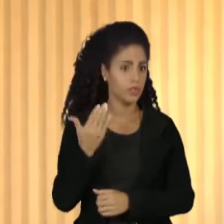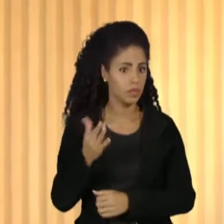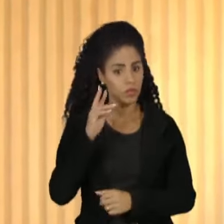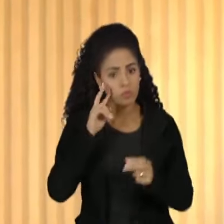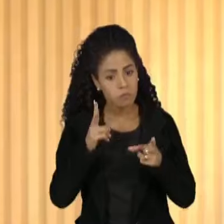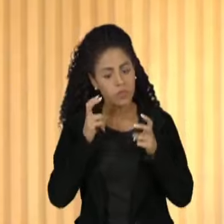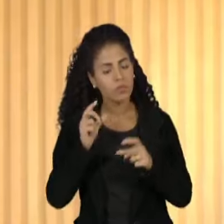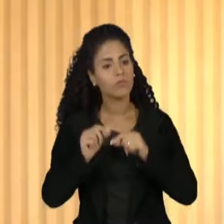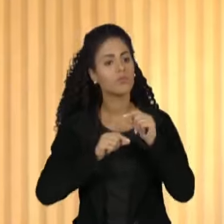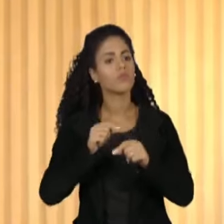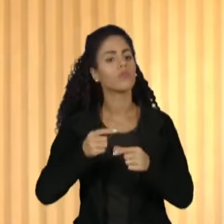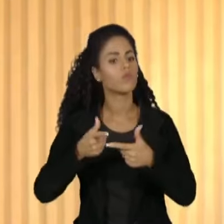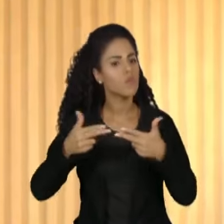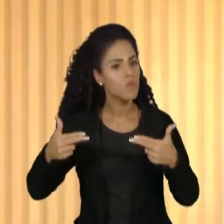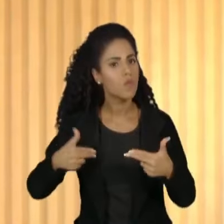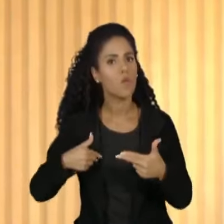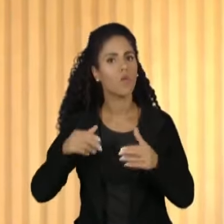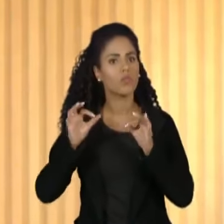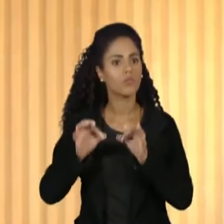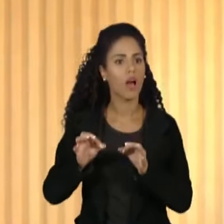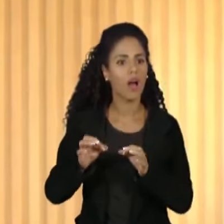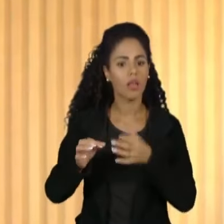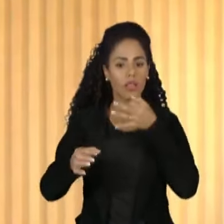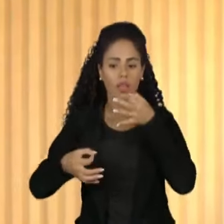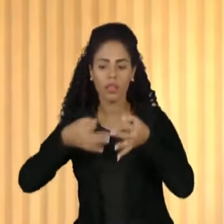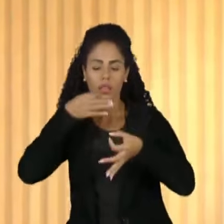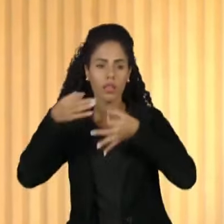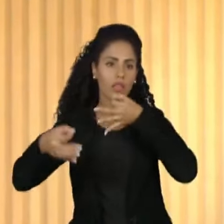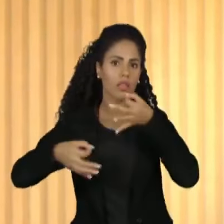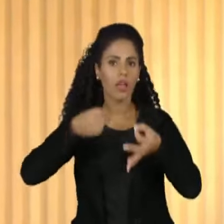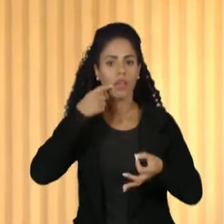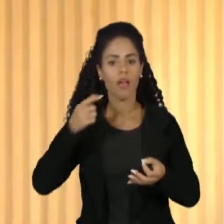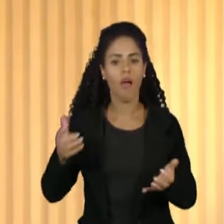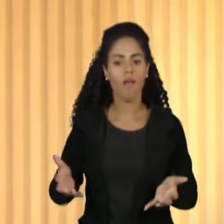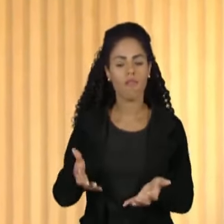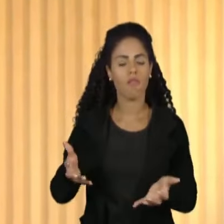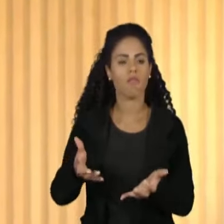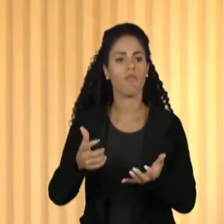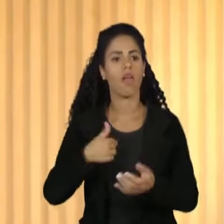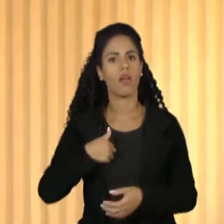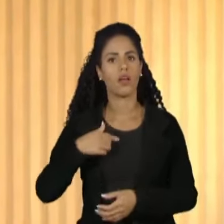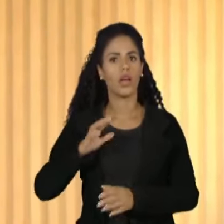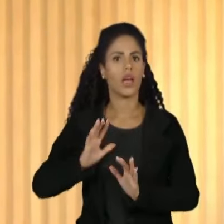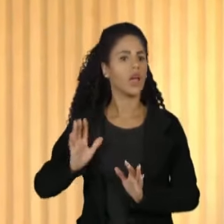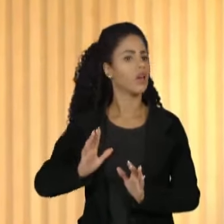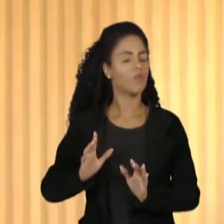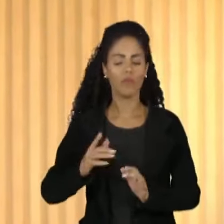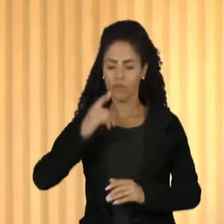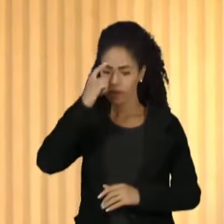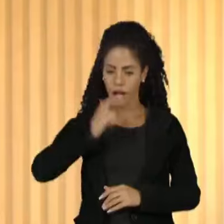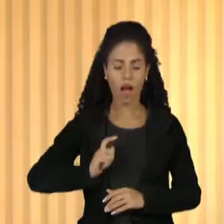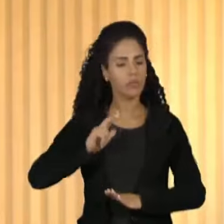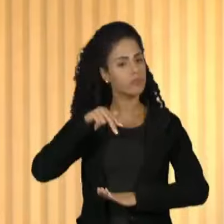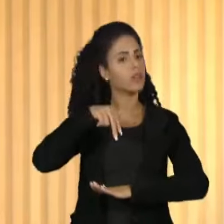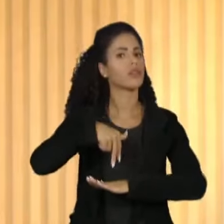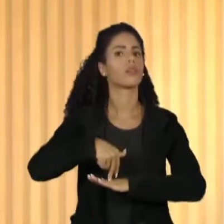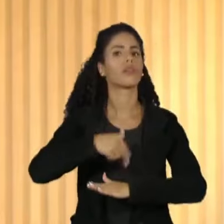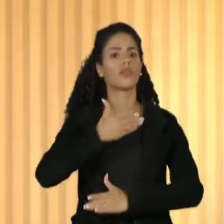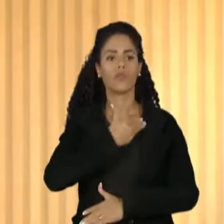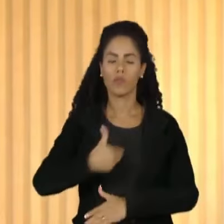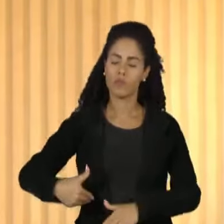vê que tem narrativas políticas se estabelecendo para um lado e para o outro, tentando me empurrar para um lado que não vão conseguir me empurrar. Esse governo